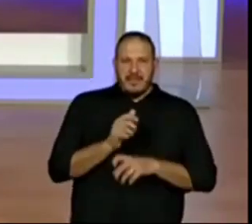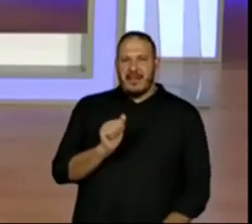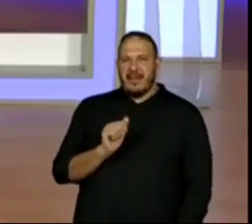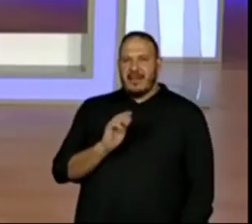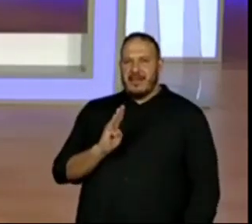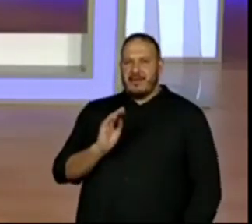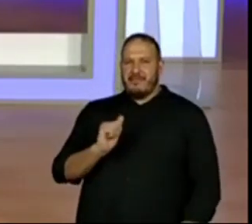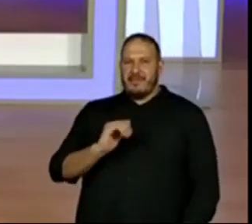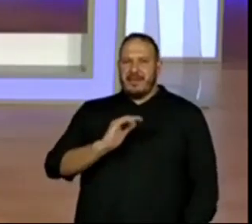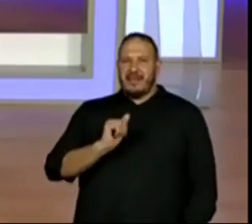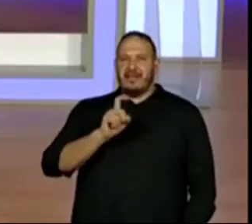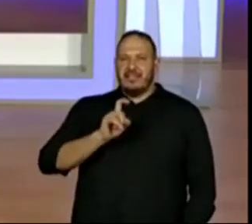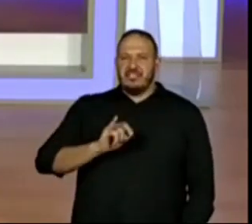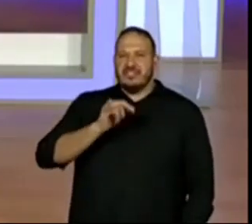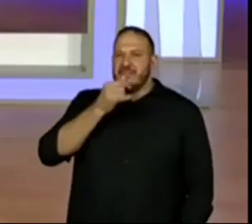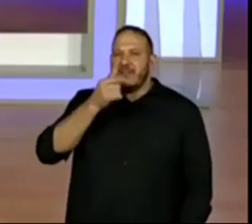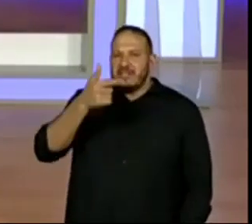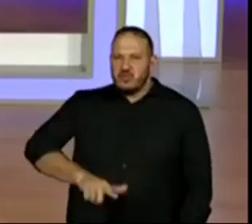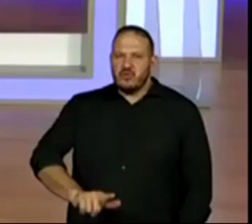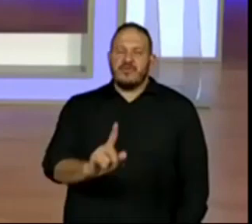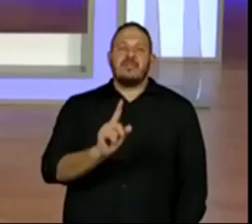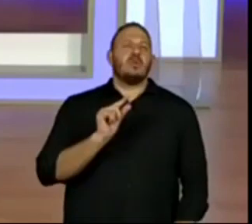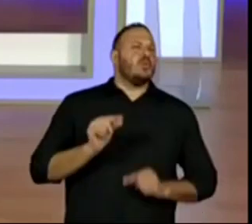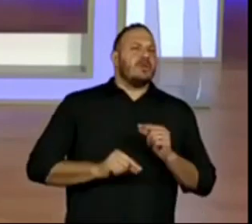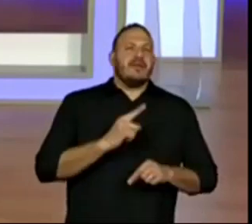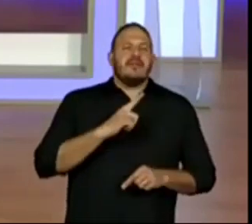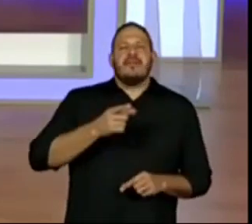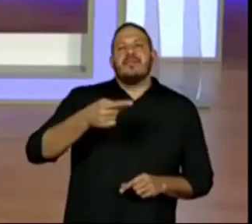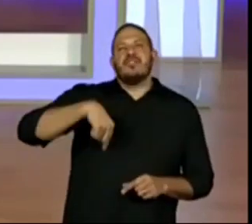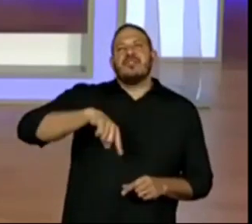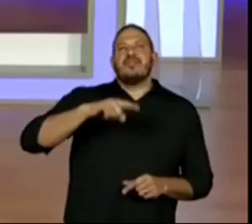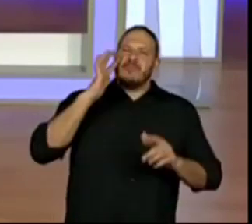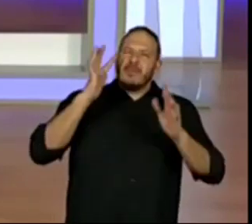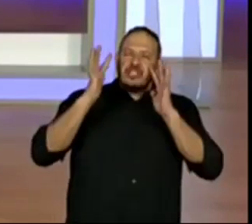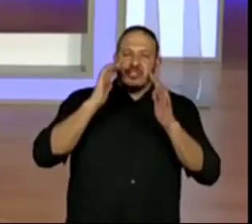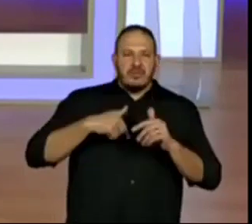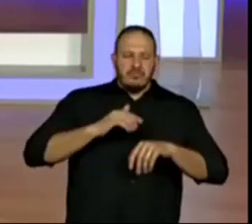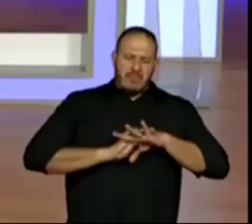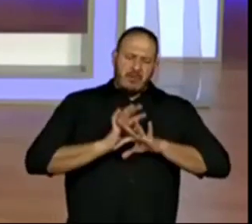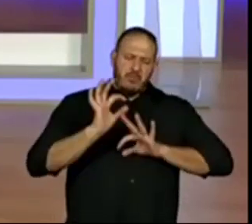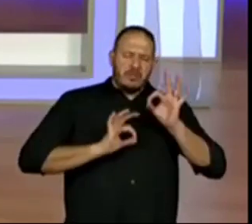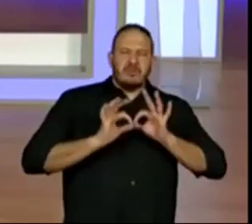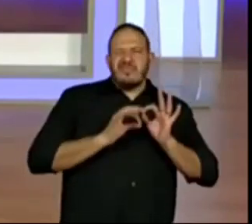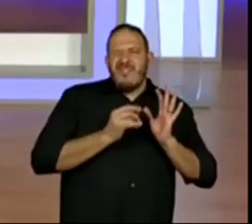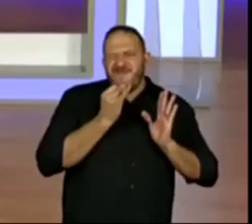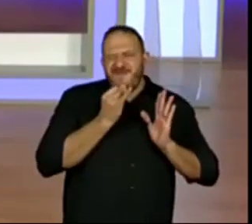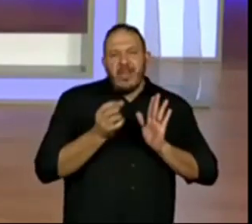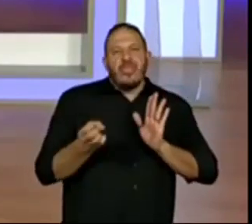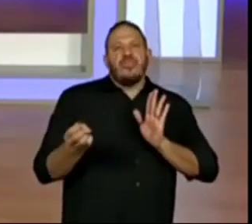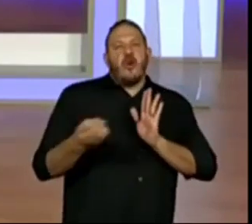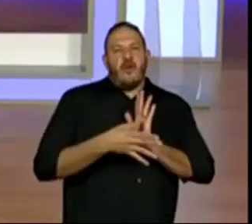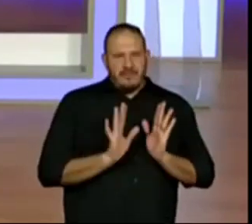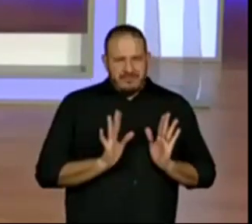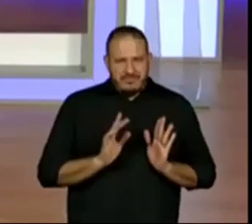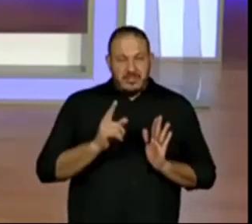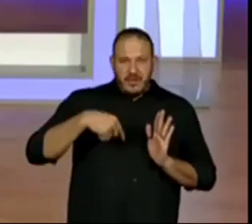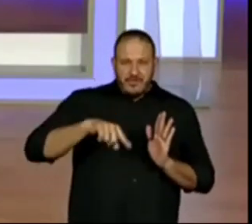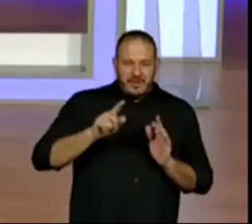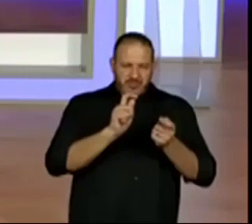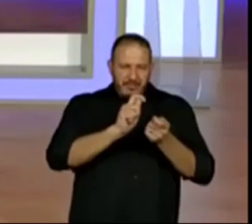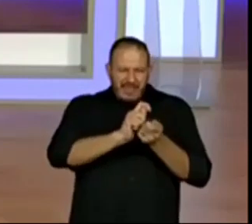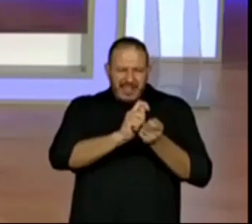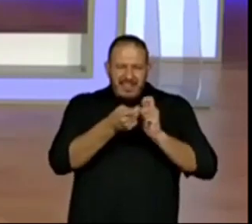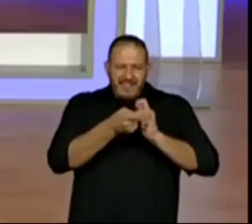repetindo. Então, nós vamos ter... O acontece? A gente imagina que isso aqui é uma produção nossa de um texto científico. E nós vamos adequar